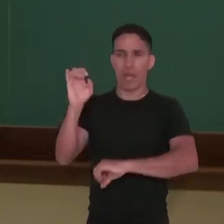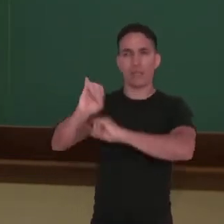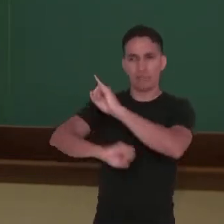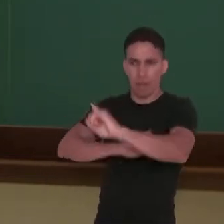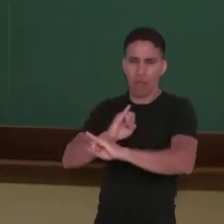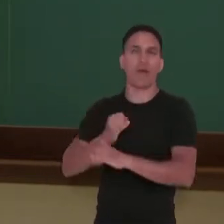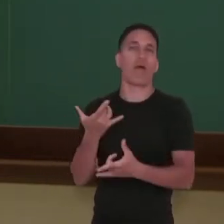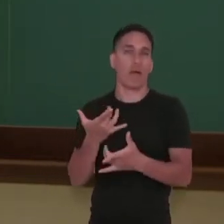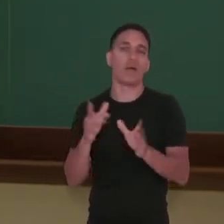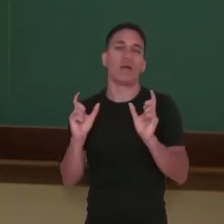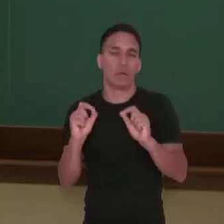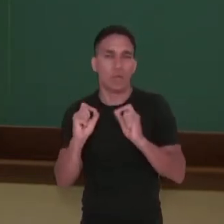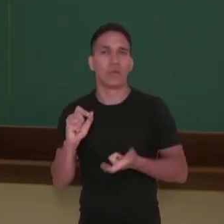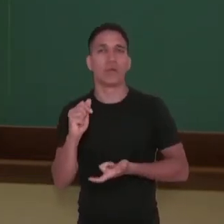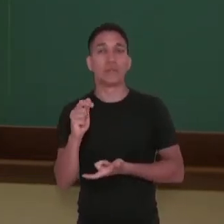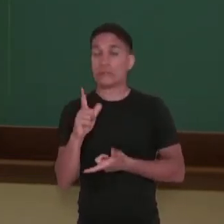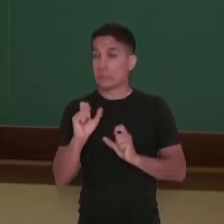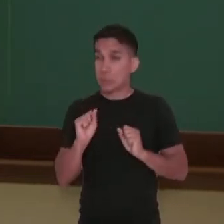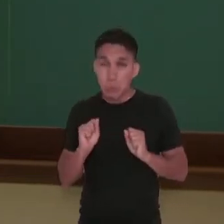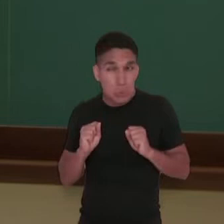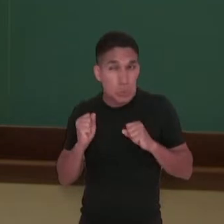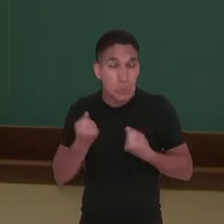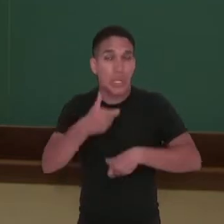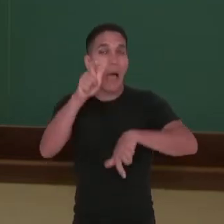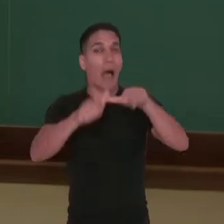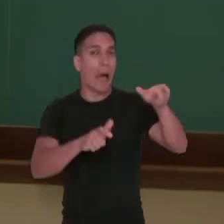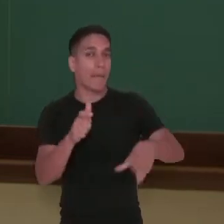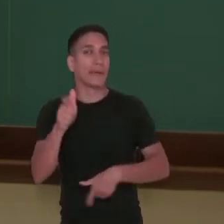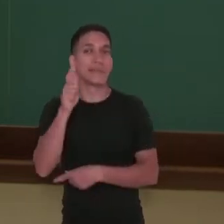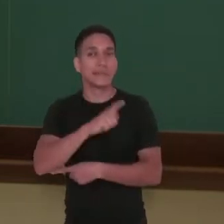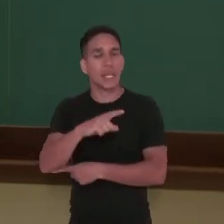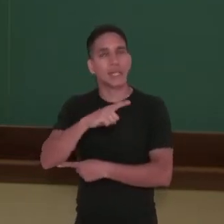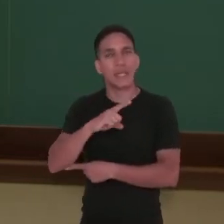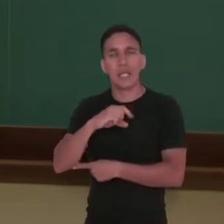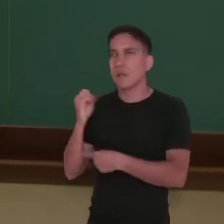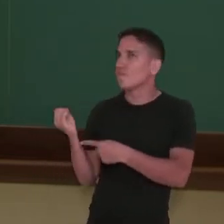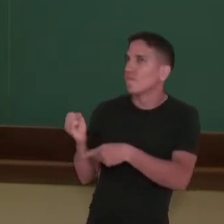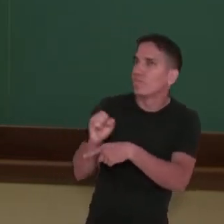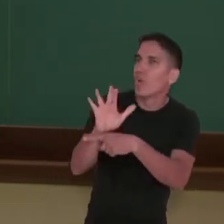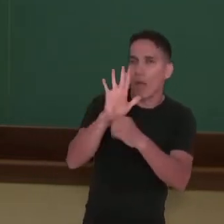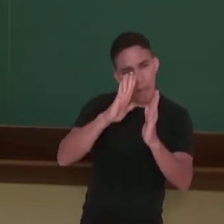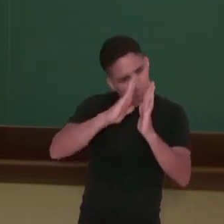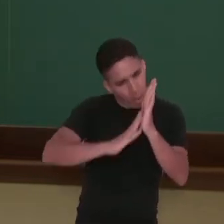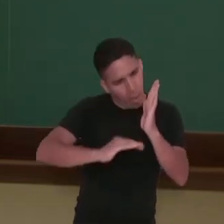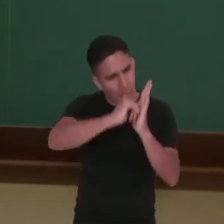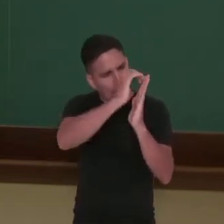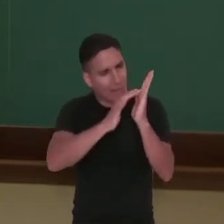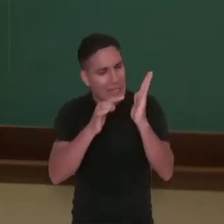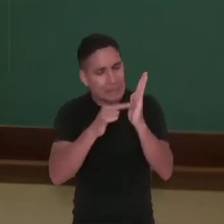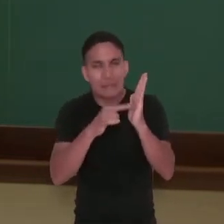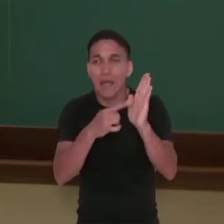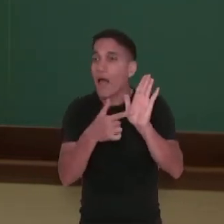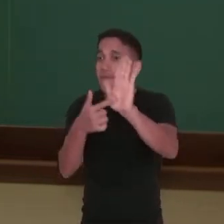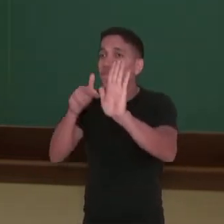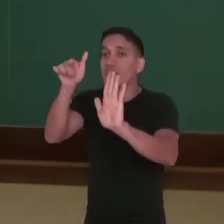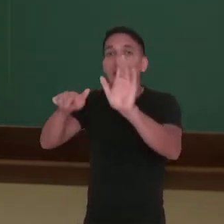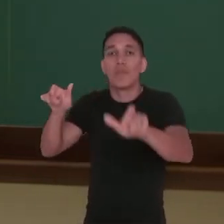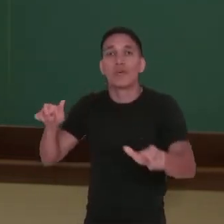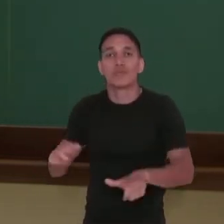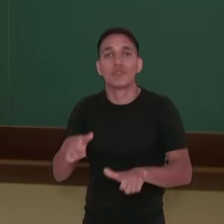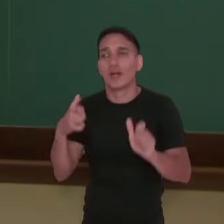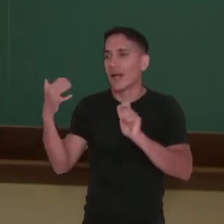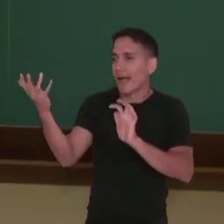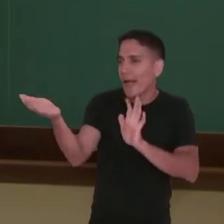o desafio que o artista tinha de nas telas, por exemplo, das pinturas, cativar, conquistar,